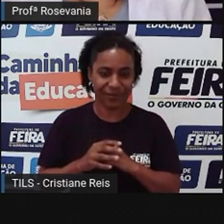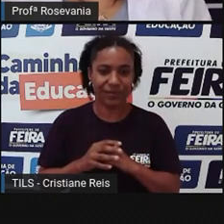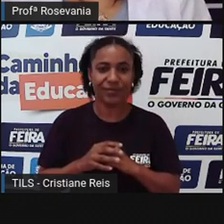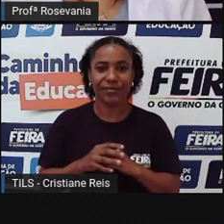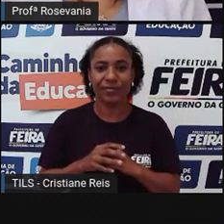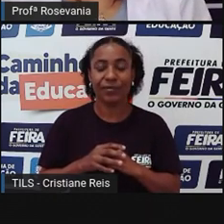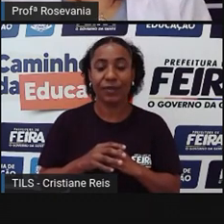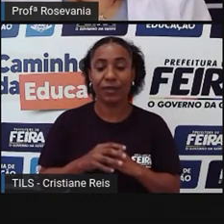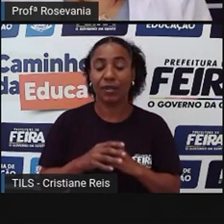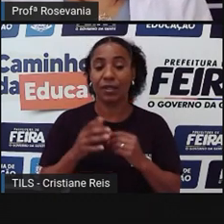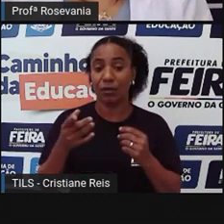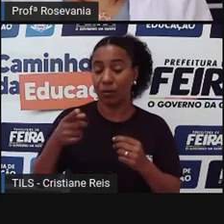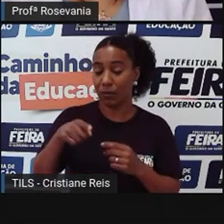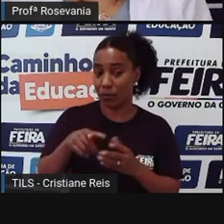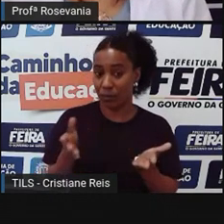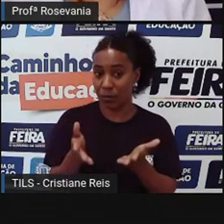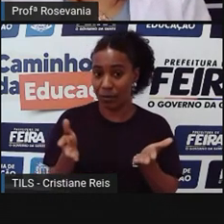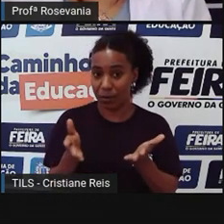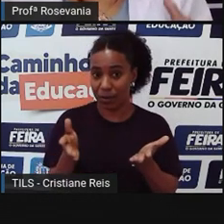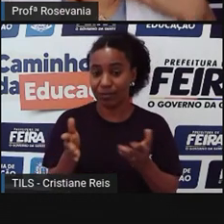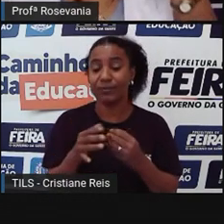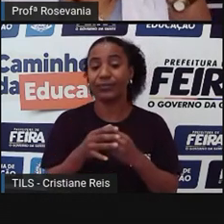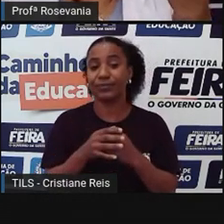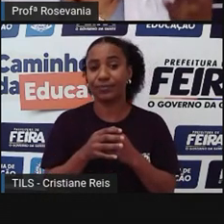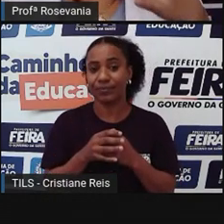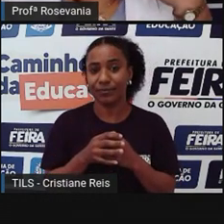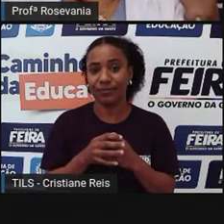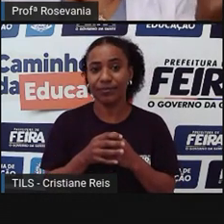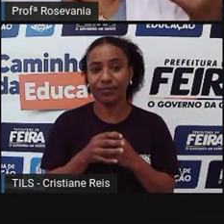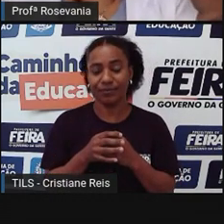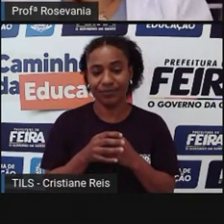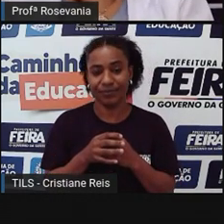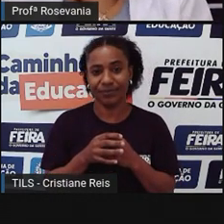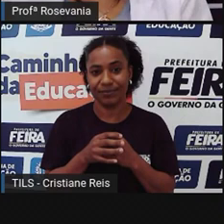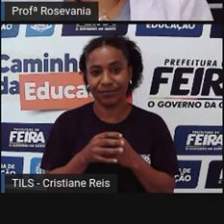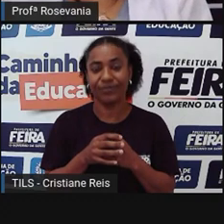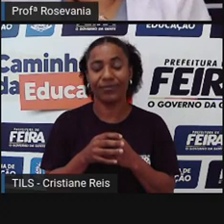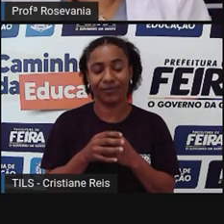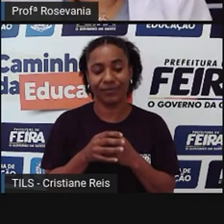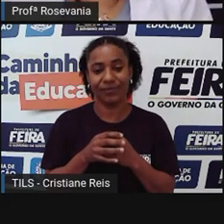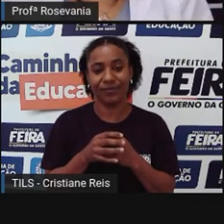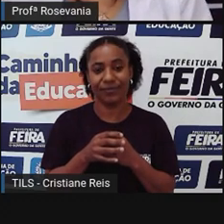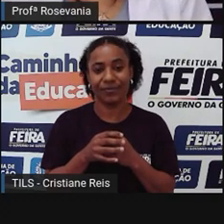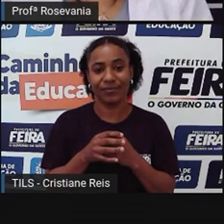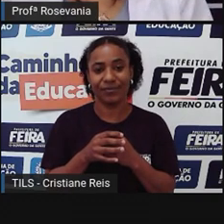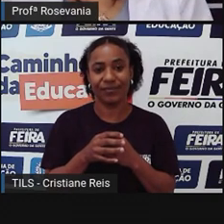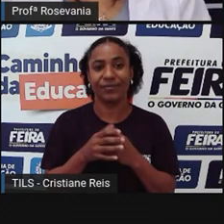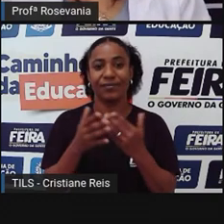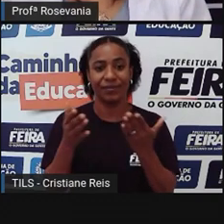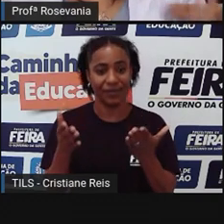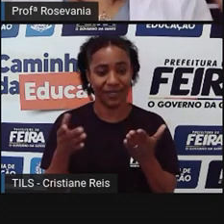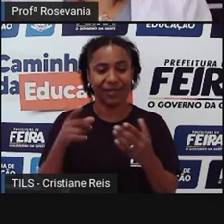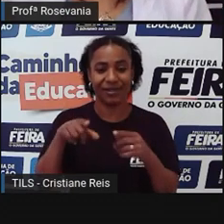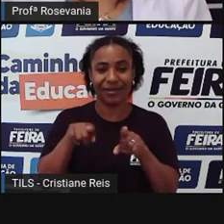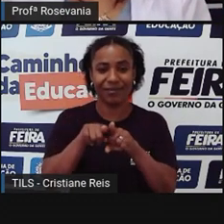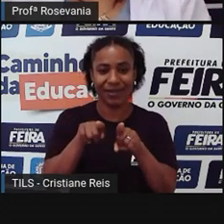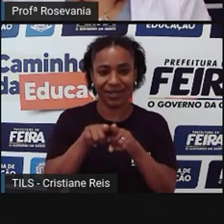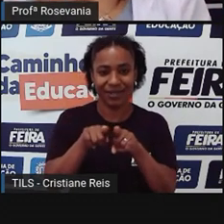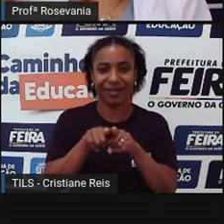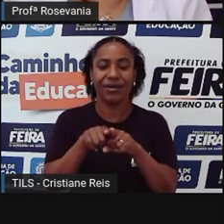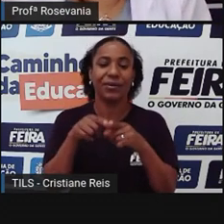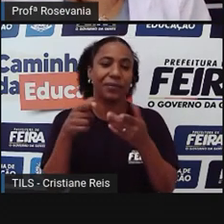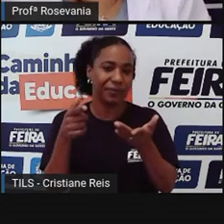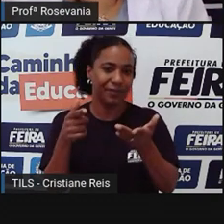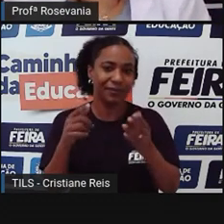né, na época. E a gente ainda, né, que tinha essa questão, né, dos reis, ainda tinha